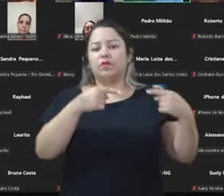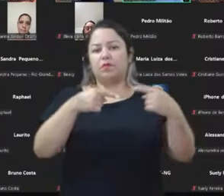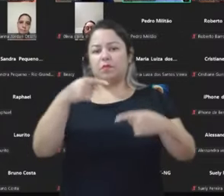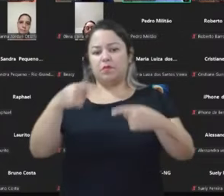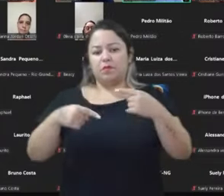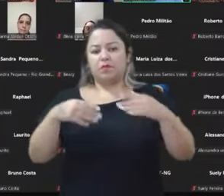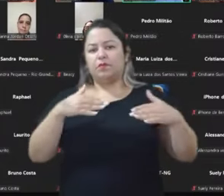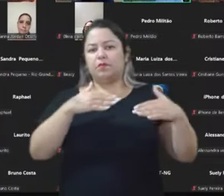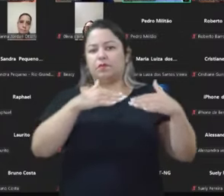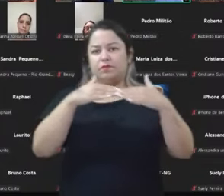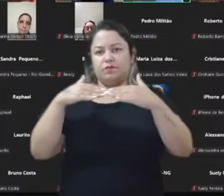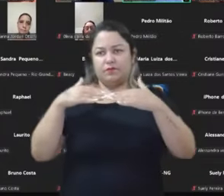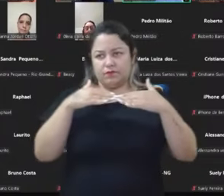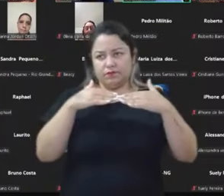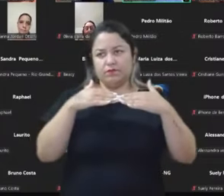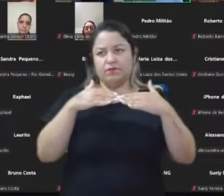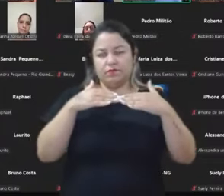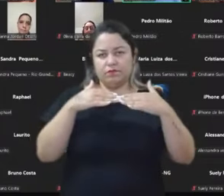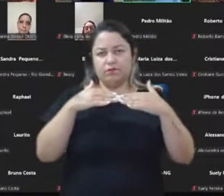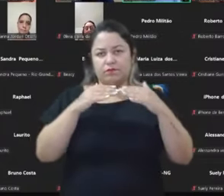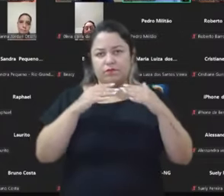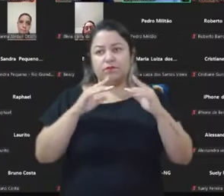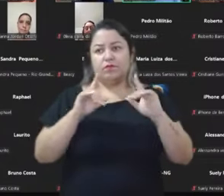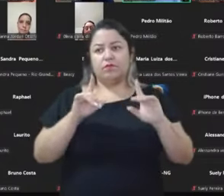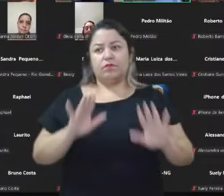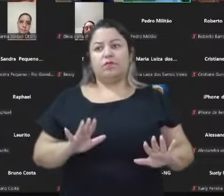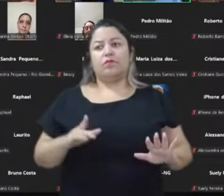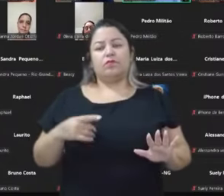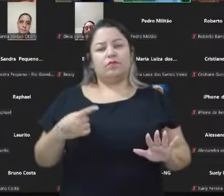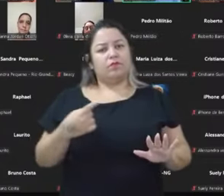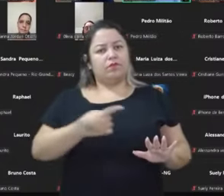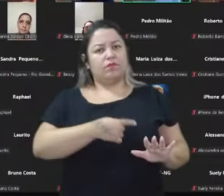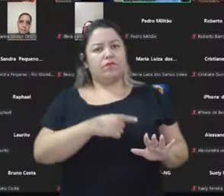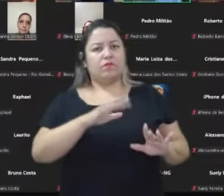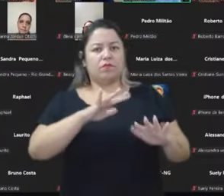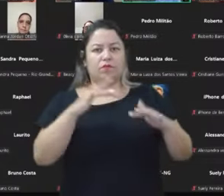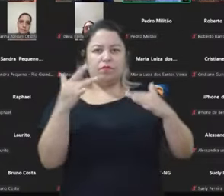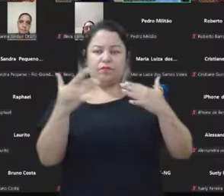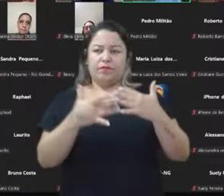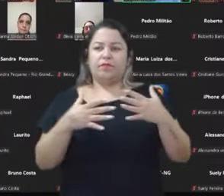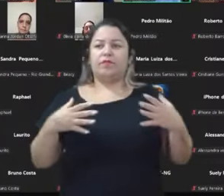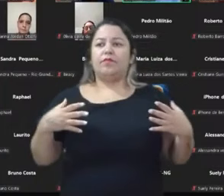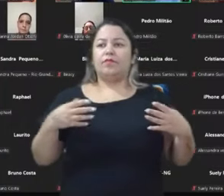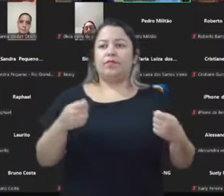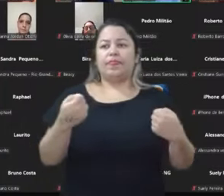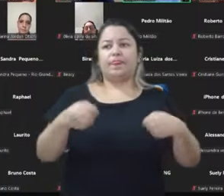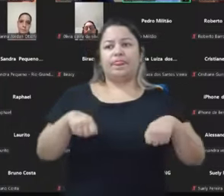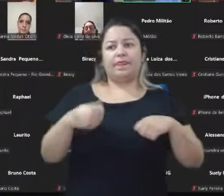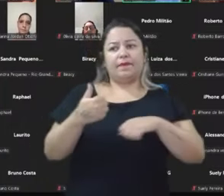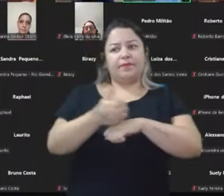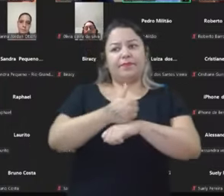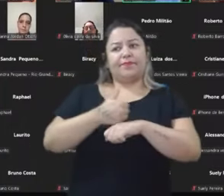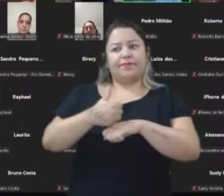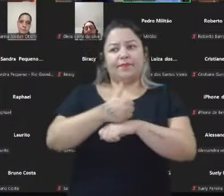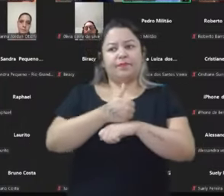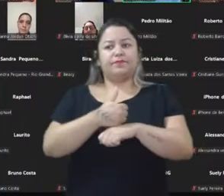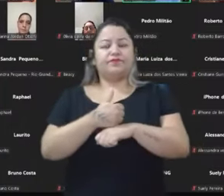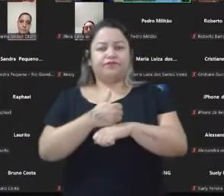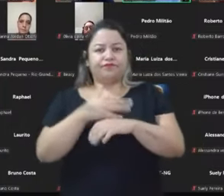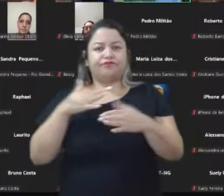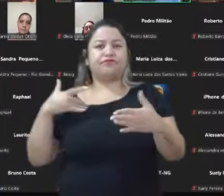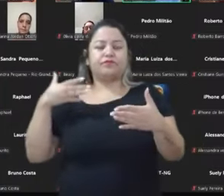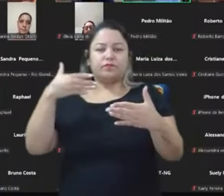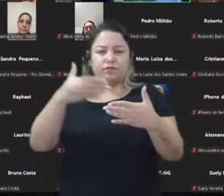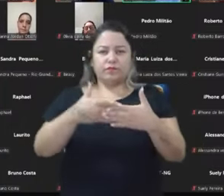de um alto nível. Então, ao lado de discutir nossa intervenção nas redes sociais, o tanto que a gente precisa melhorar, o tanto que a gente precisa avançar,